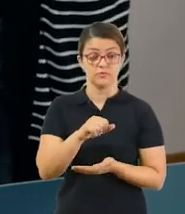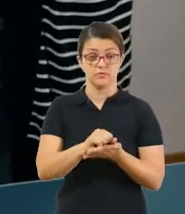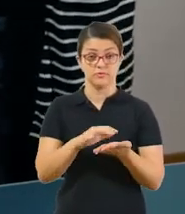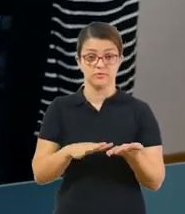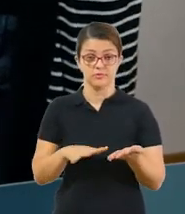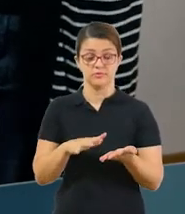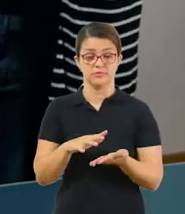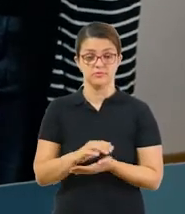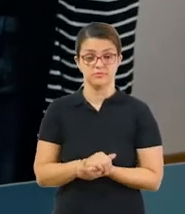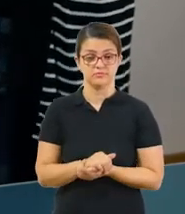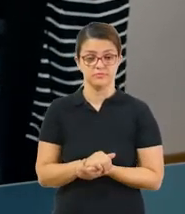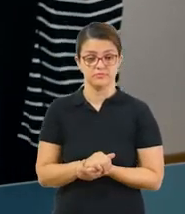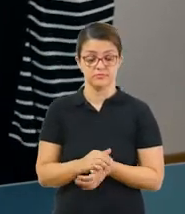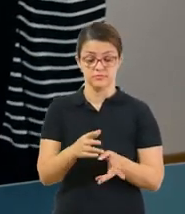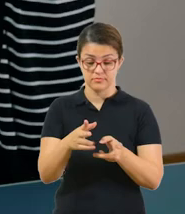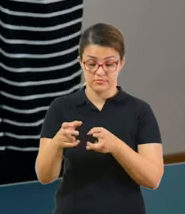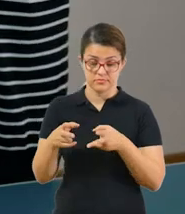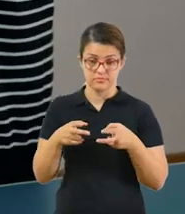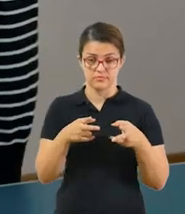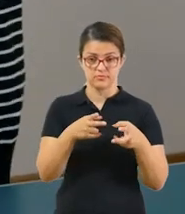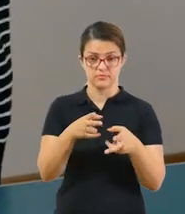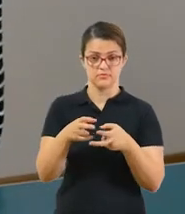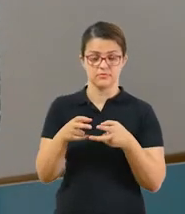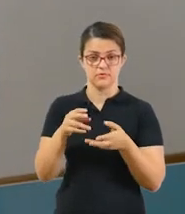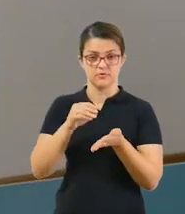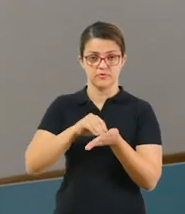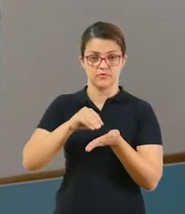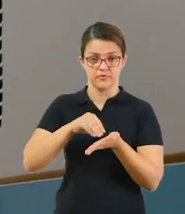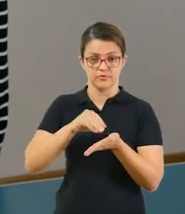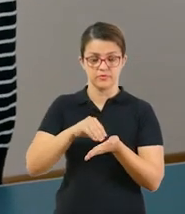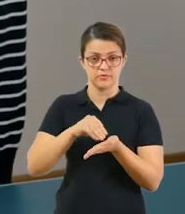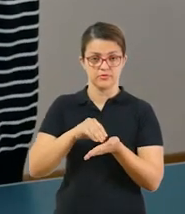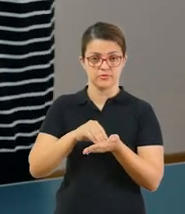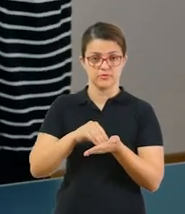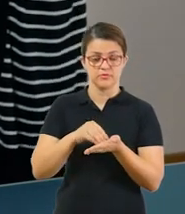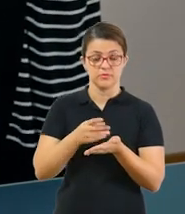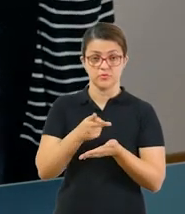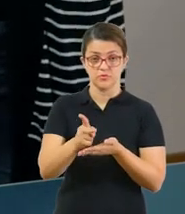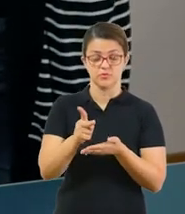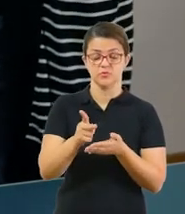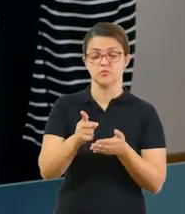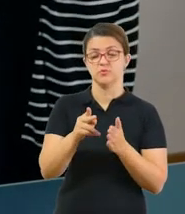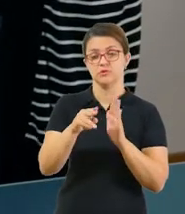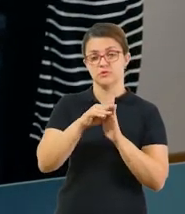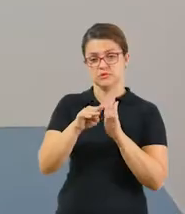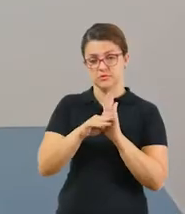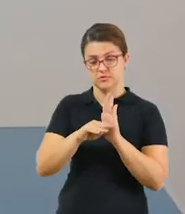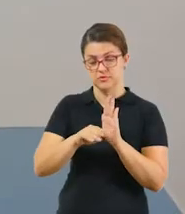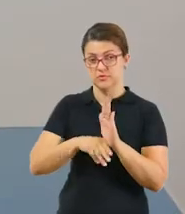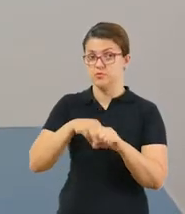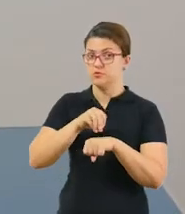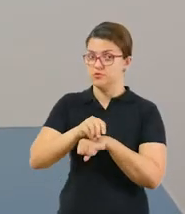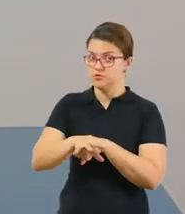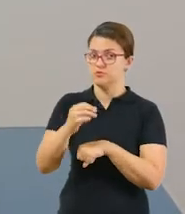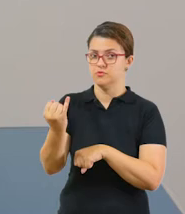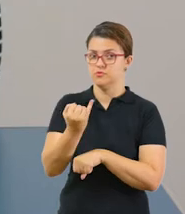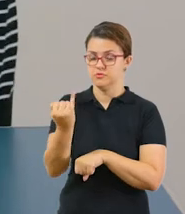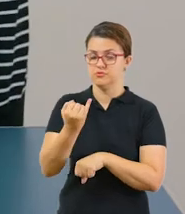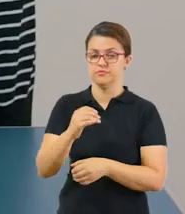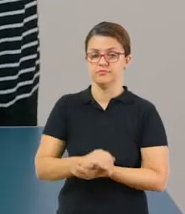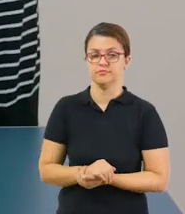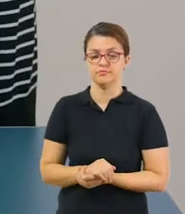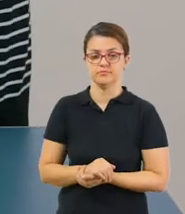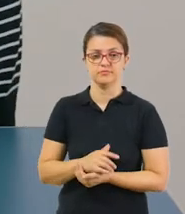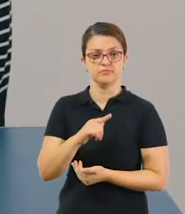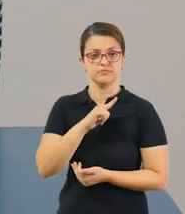O outro exercício aqui. Identifique os elementos que estão faltando e complete as sequências. Coloquei aqui uma dica